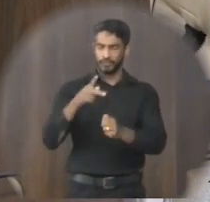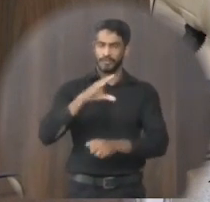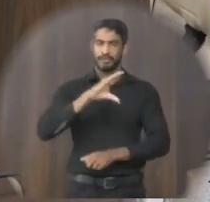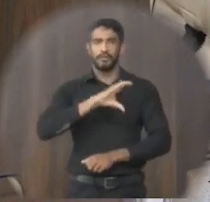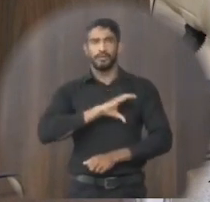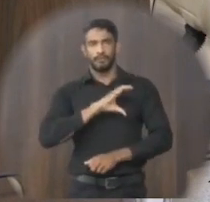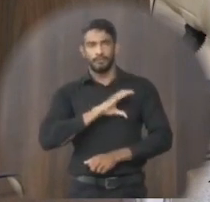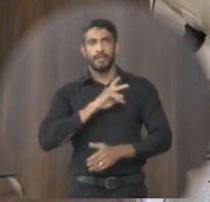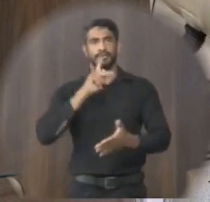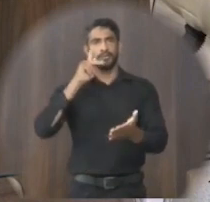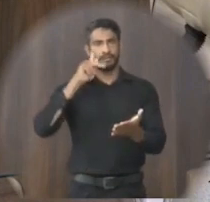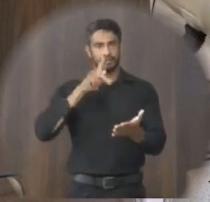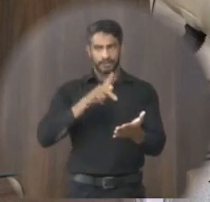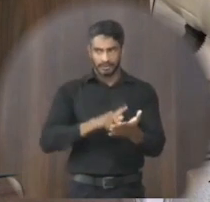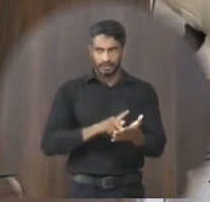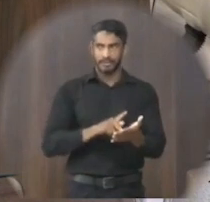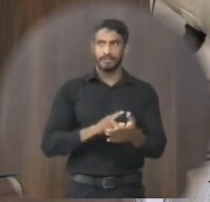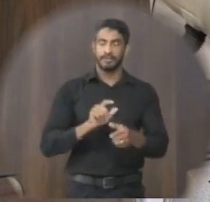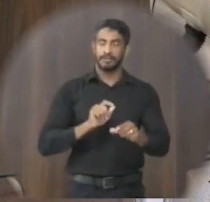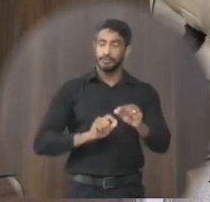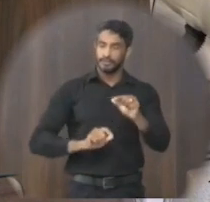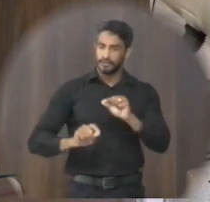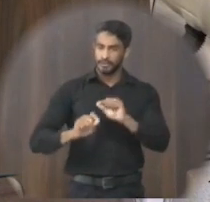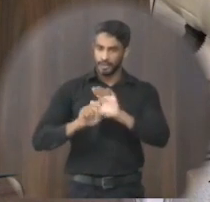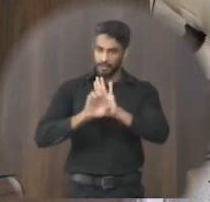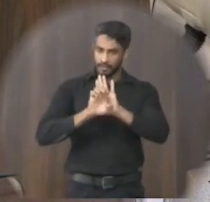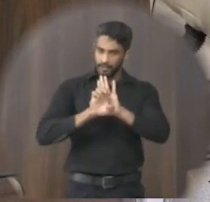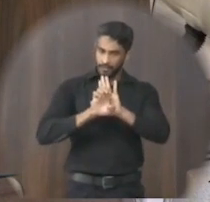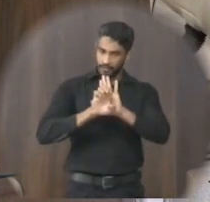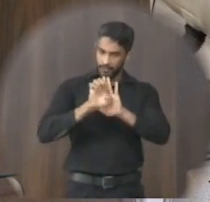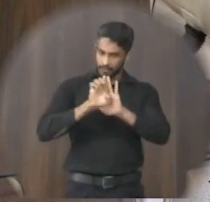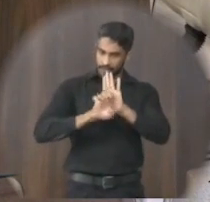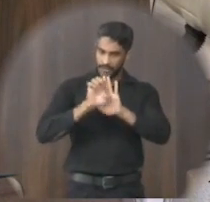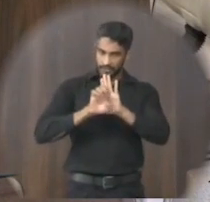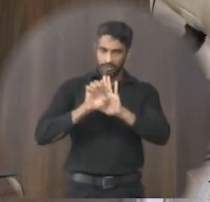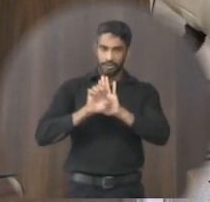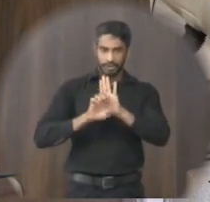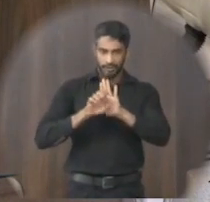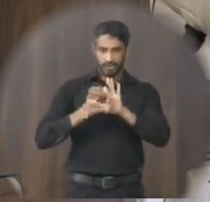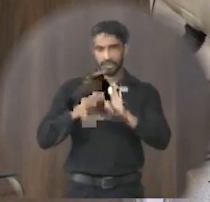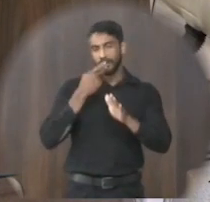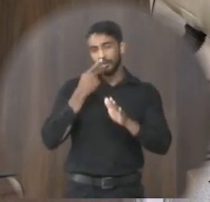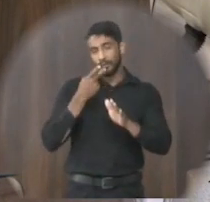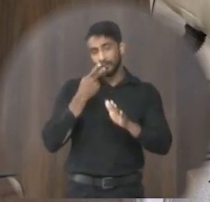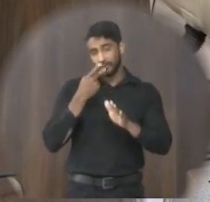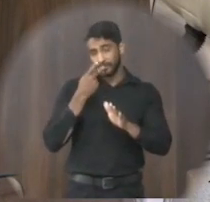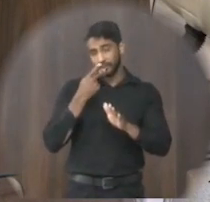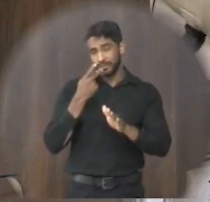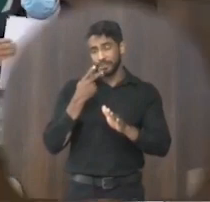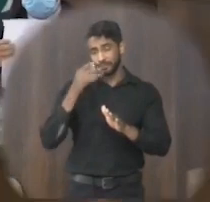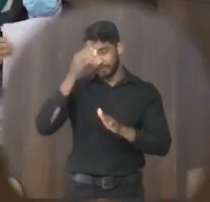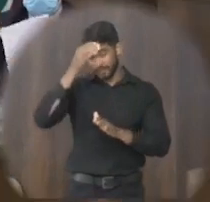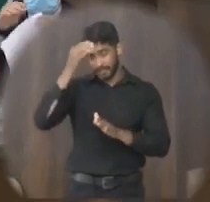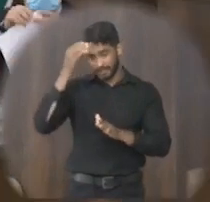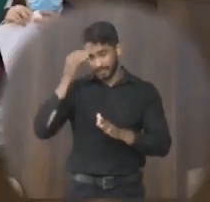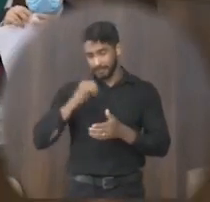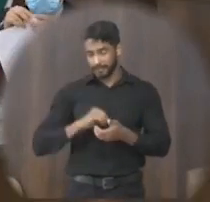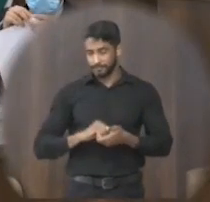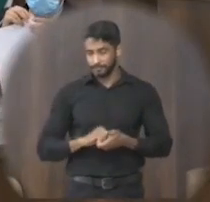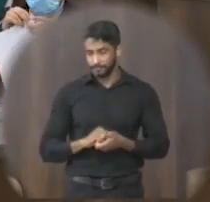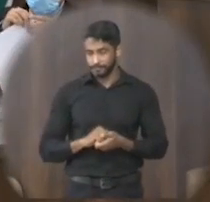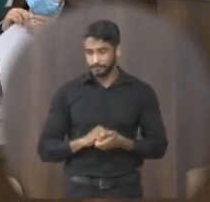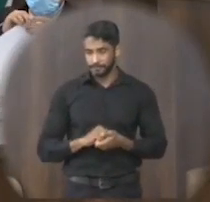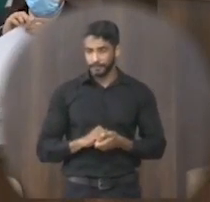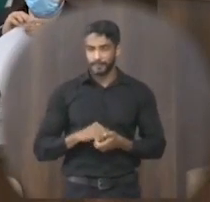e tenho certeza plena convicção que o executivo vai ouvir o clamor dessa casa obrigado senhor presidente